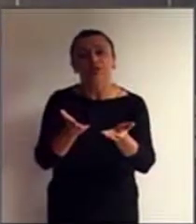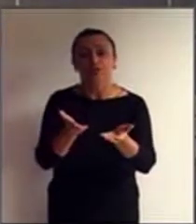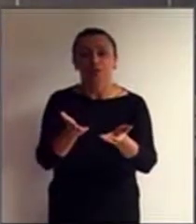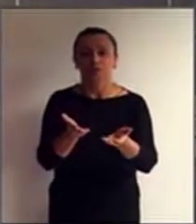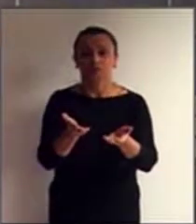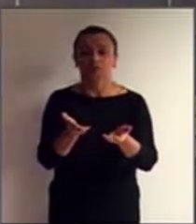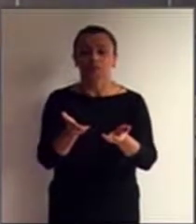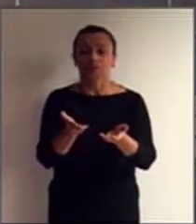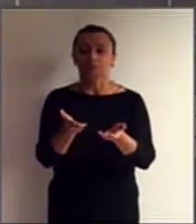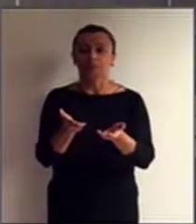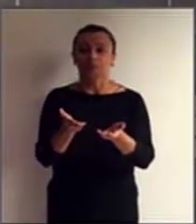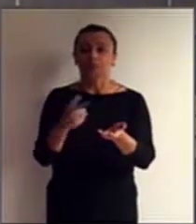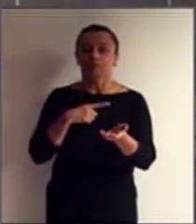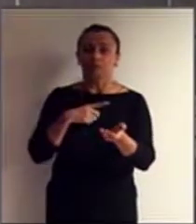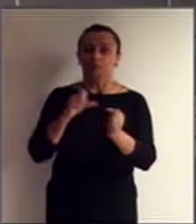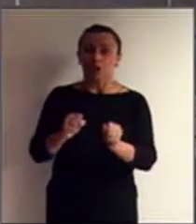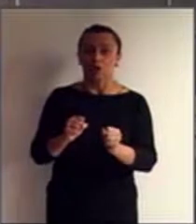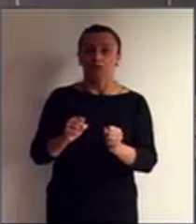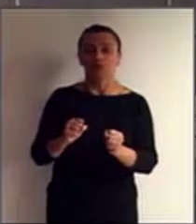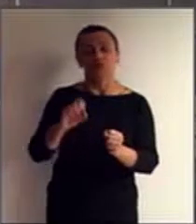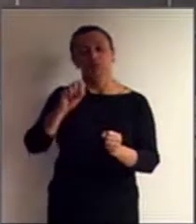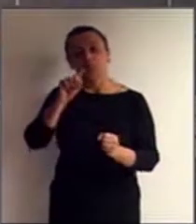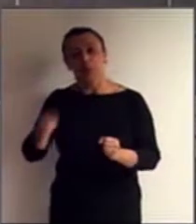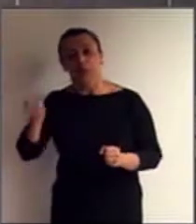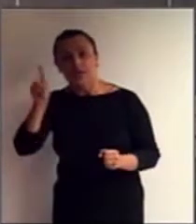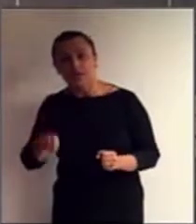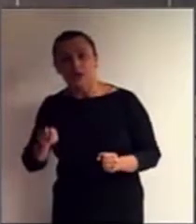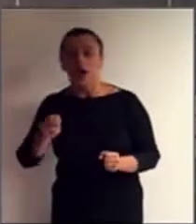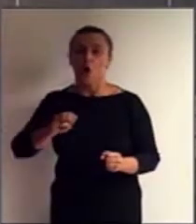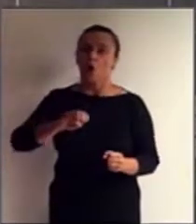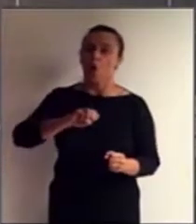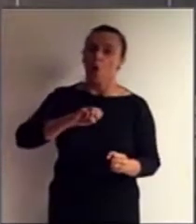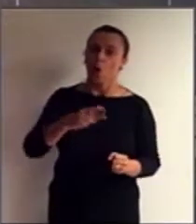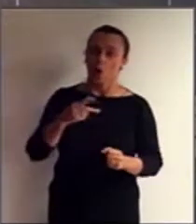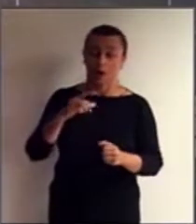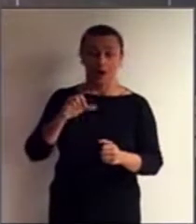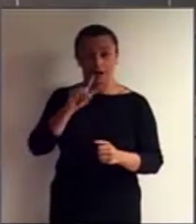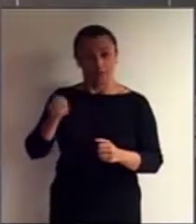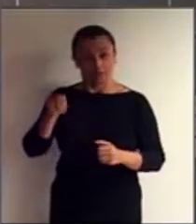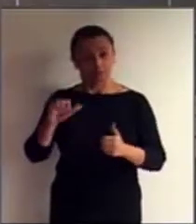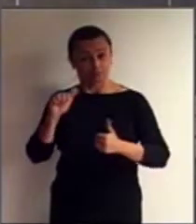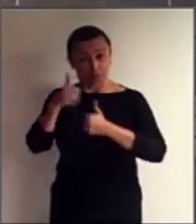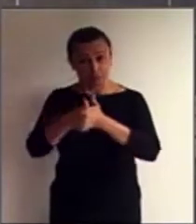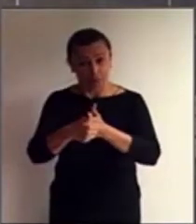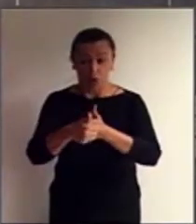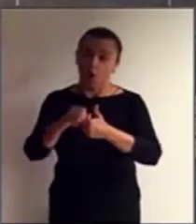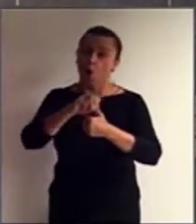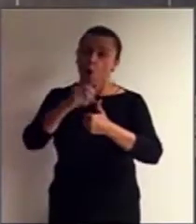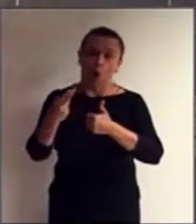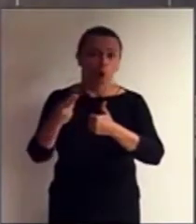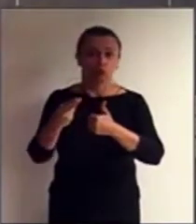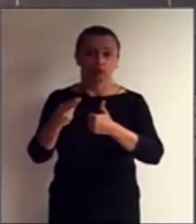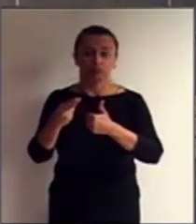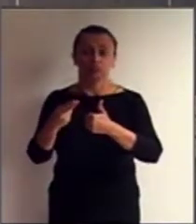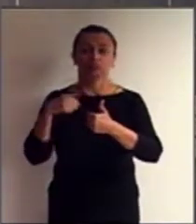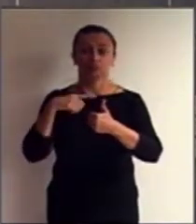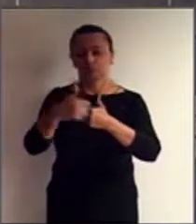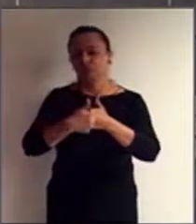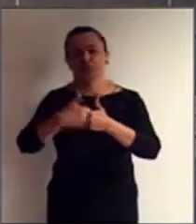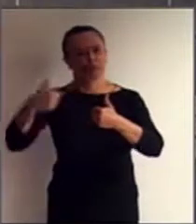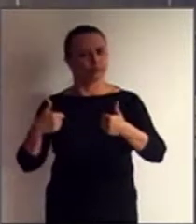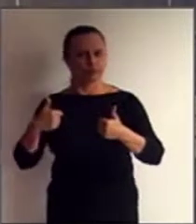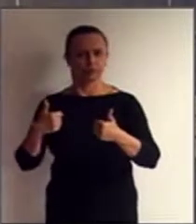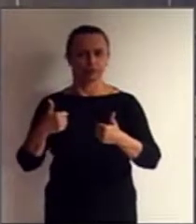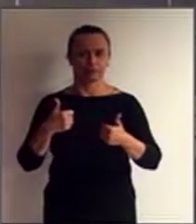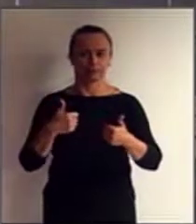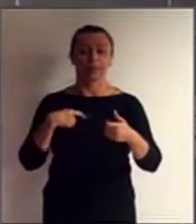curatela. Mas tem questões que nós podemos imediatamente transformar, que